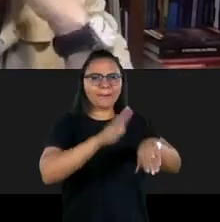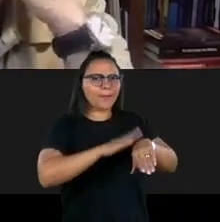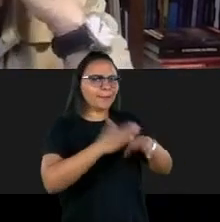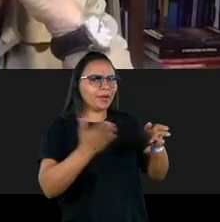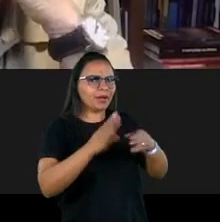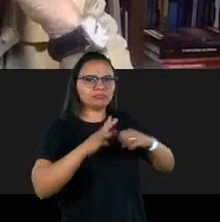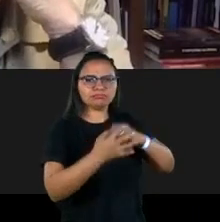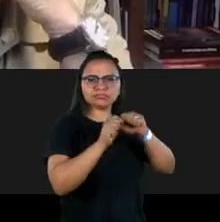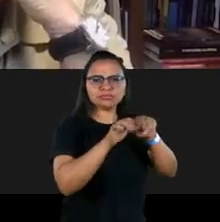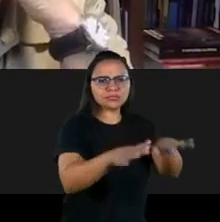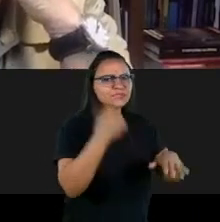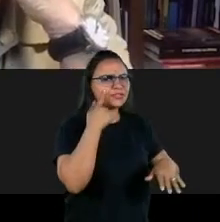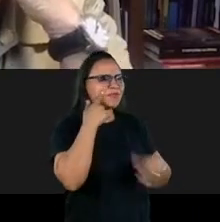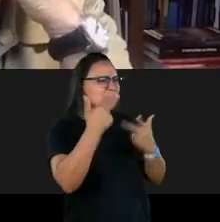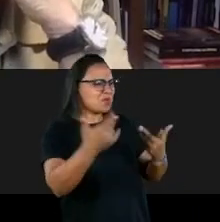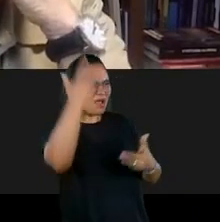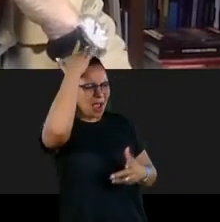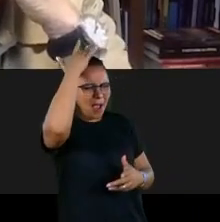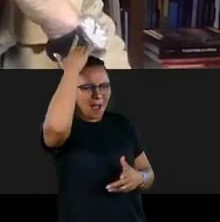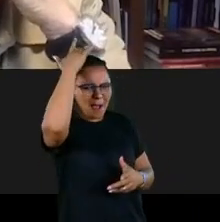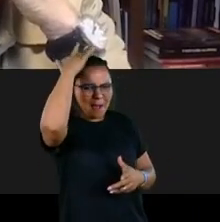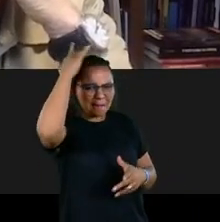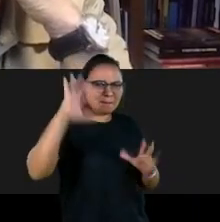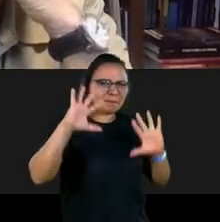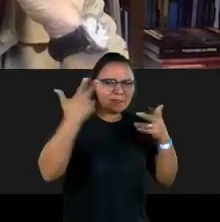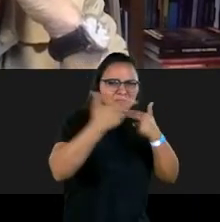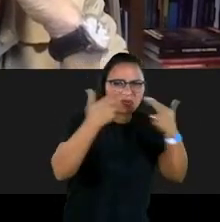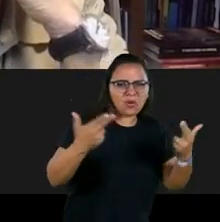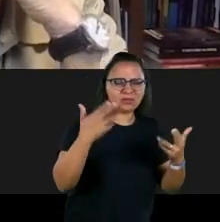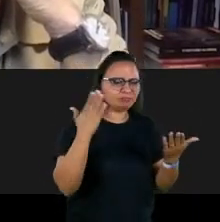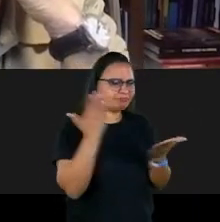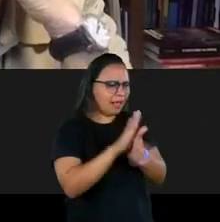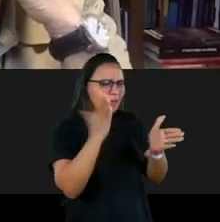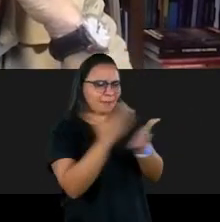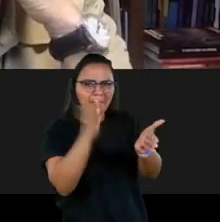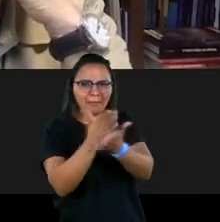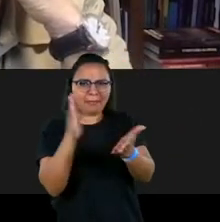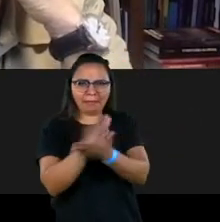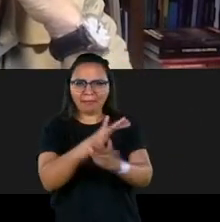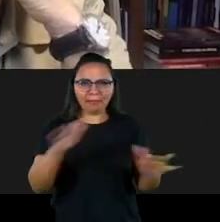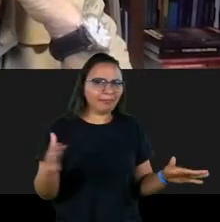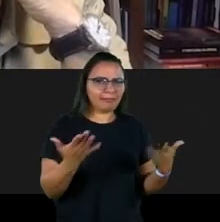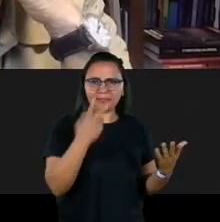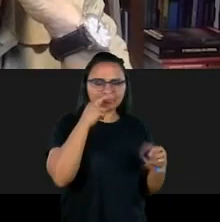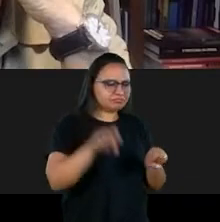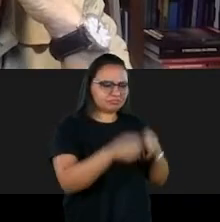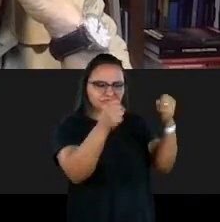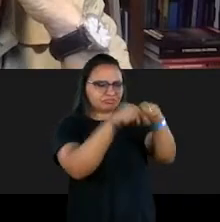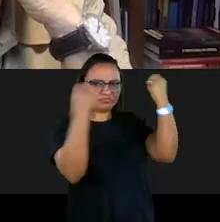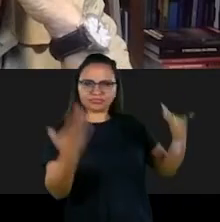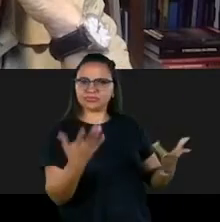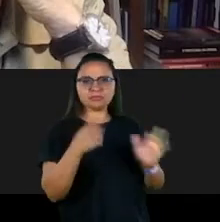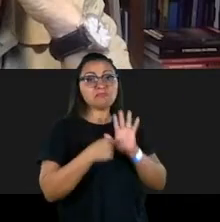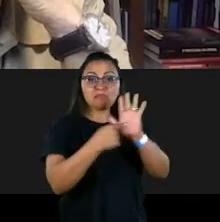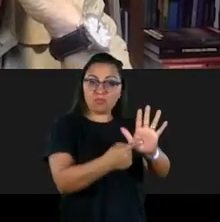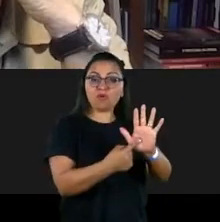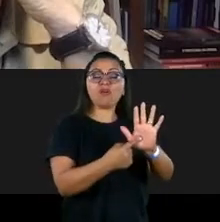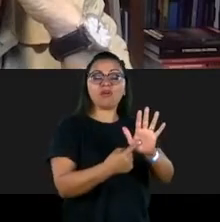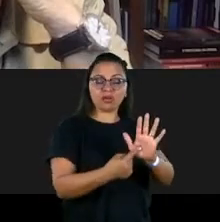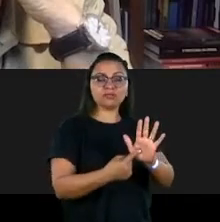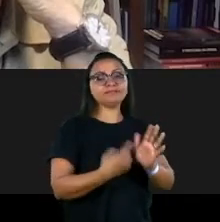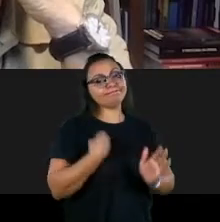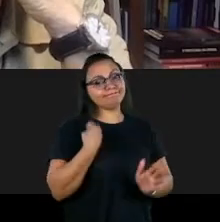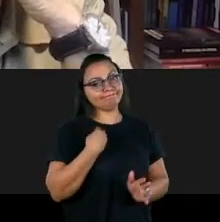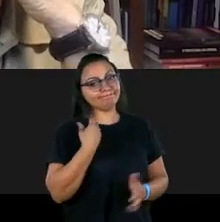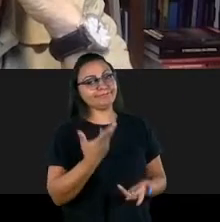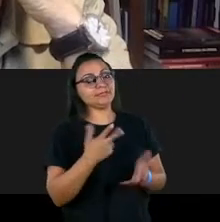pandemia você vê uma série de coisas absurdas sendo desmontadas e destruídas que mostram um pouco a realidade da visão